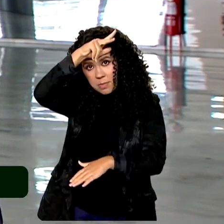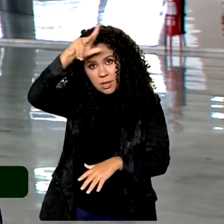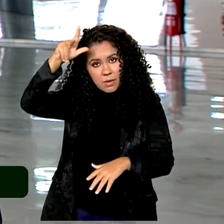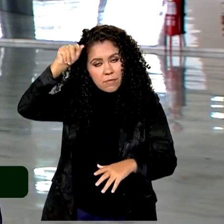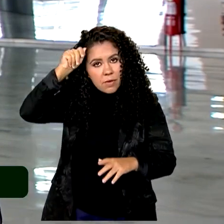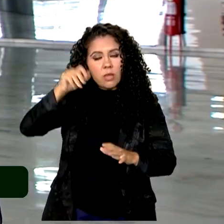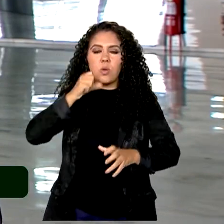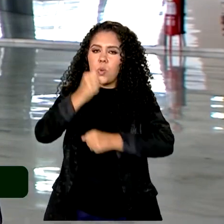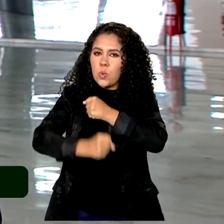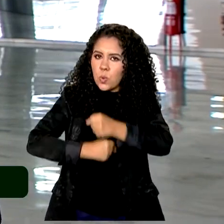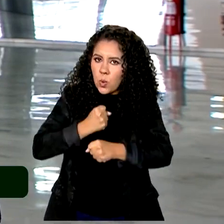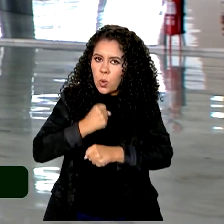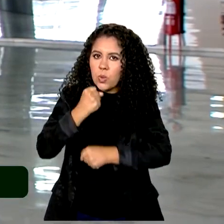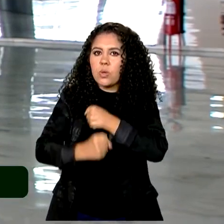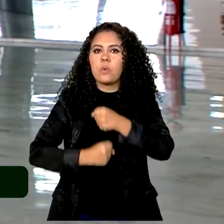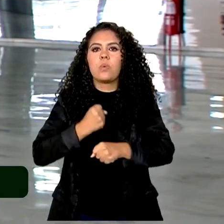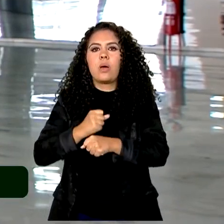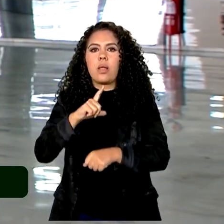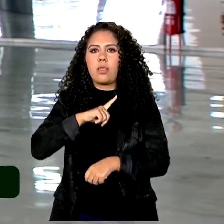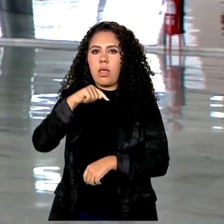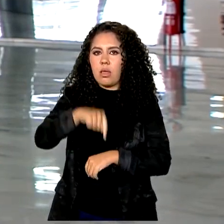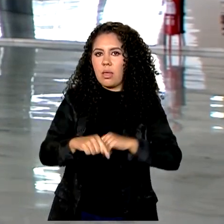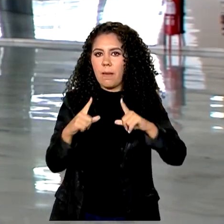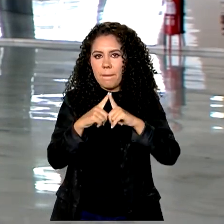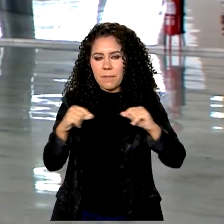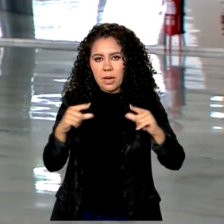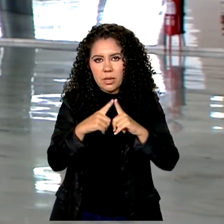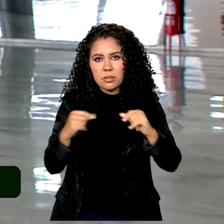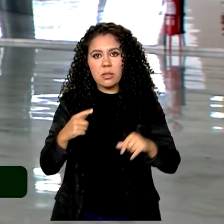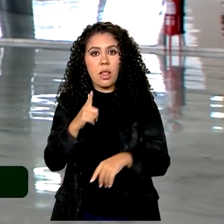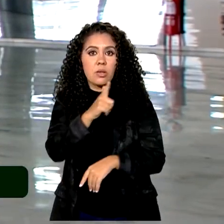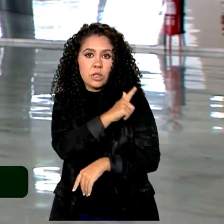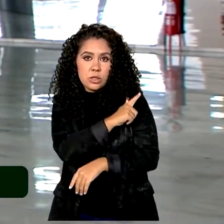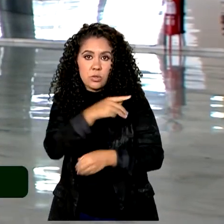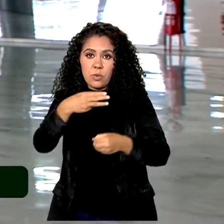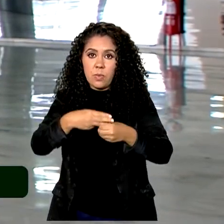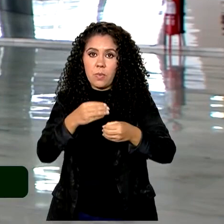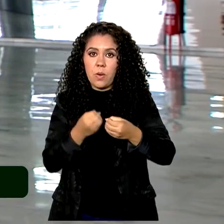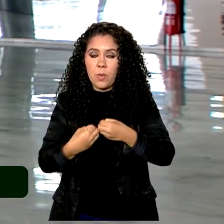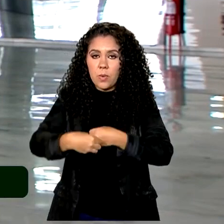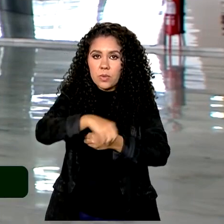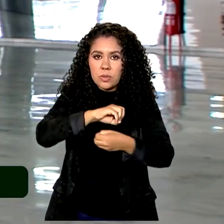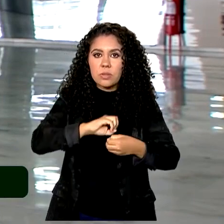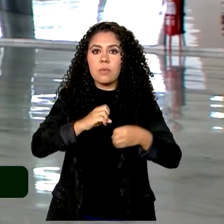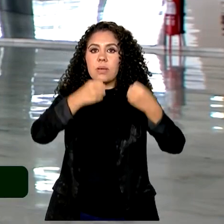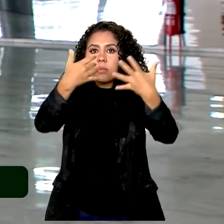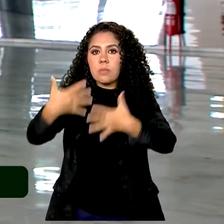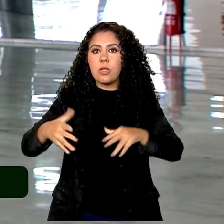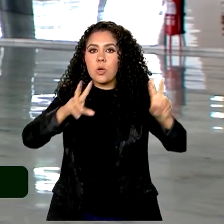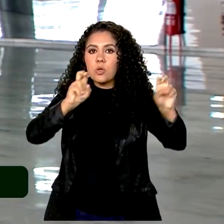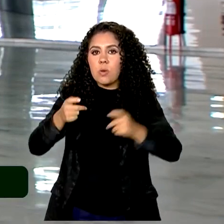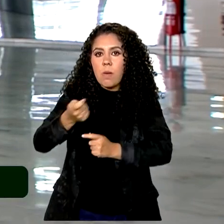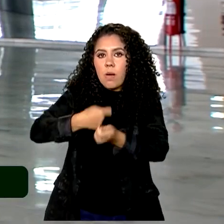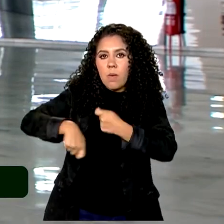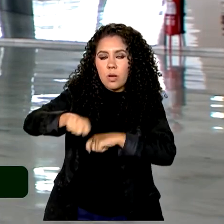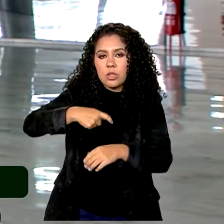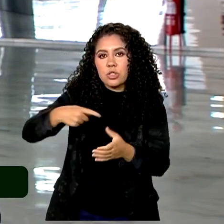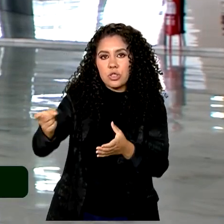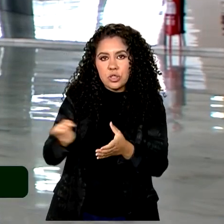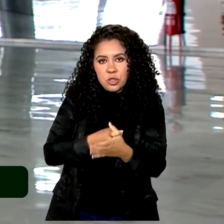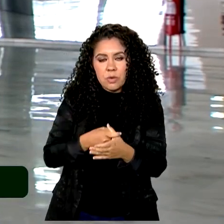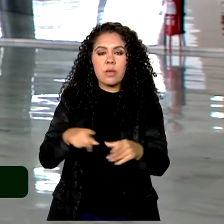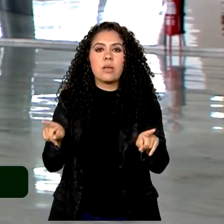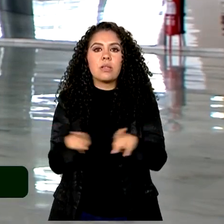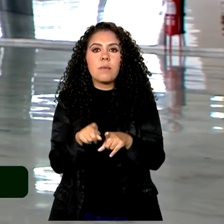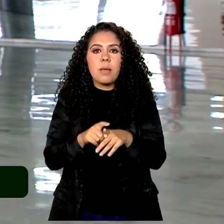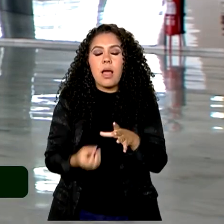todos os anos aqui em Brasília. Aos gestores municipais, Lula falou sobre a renegociação das dívidas previdenciárias e a criação de